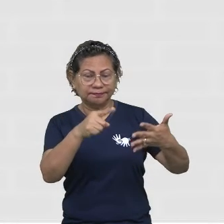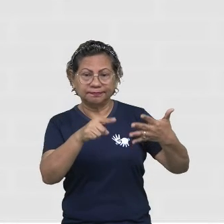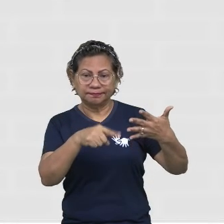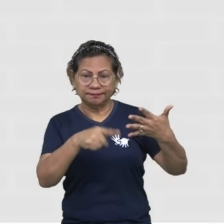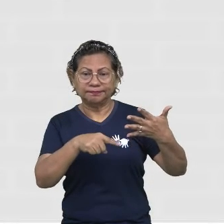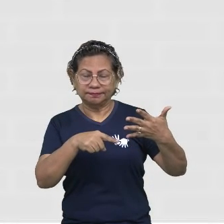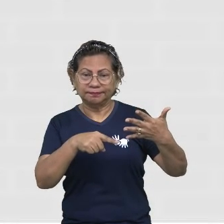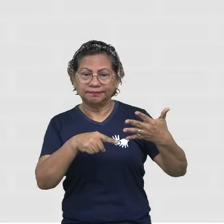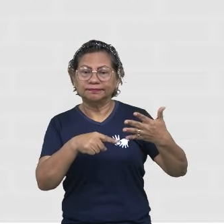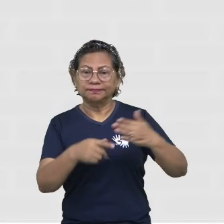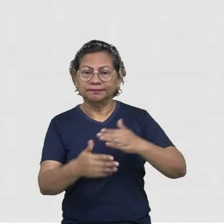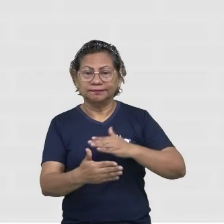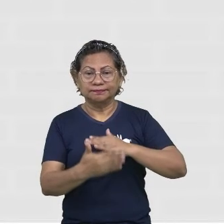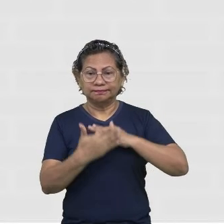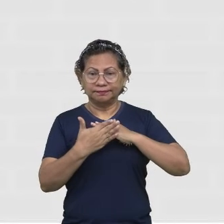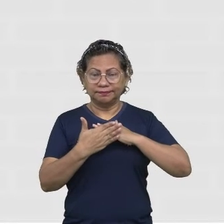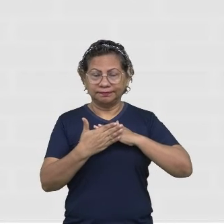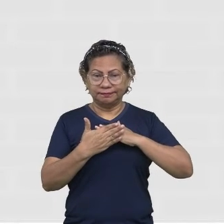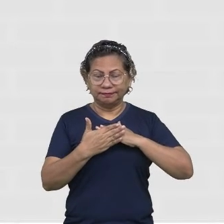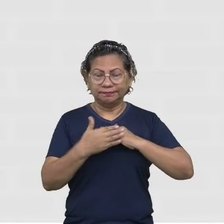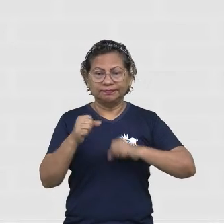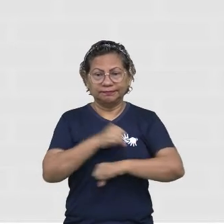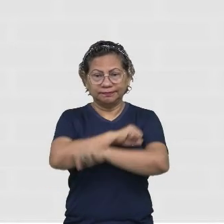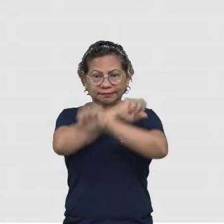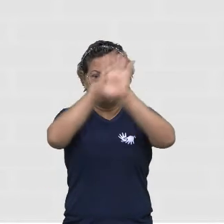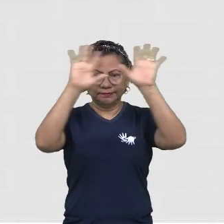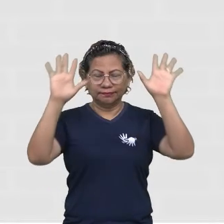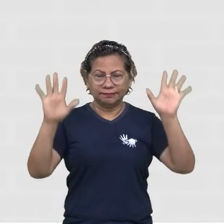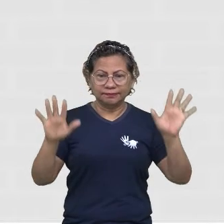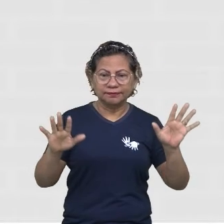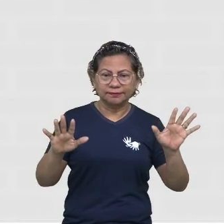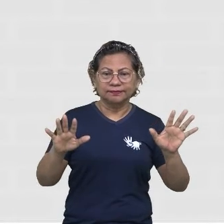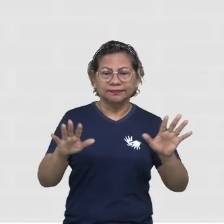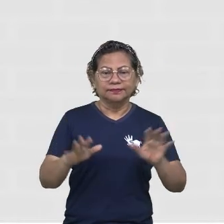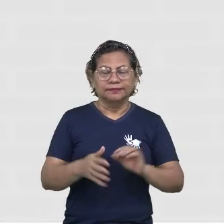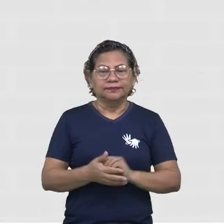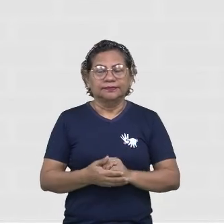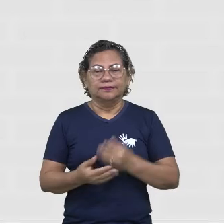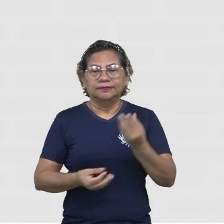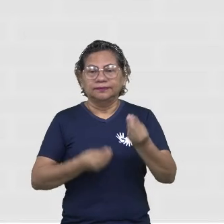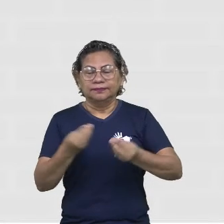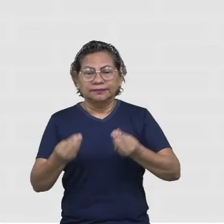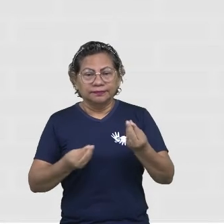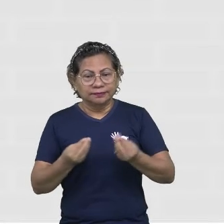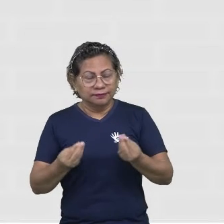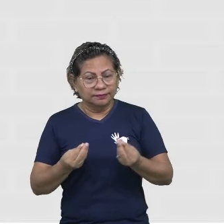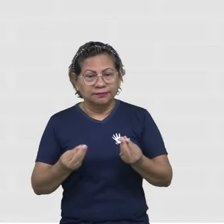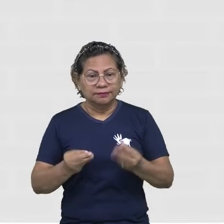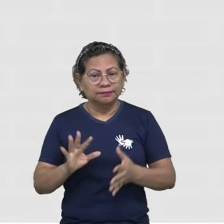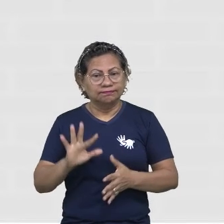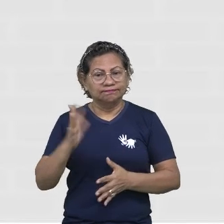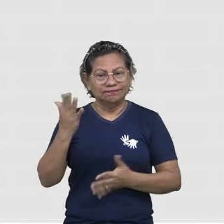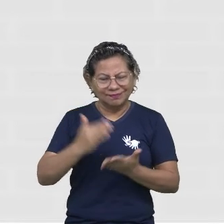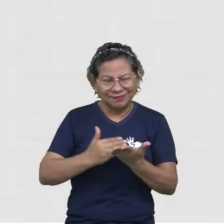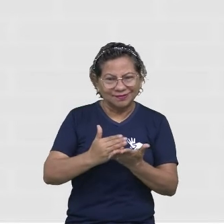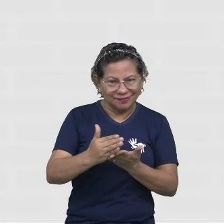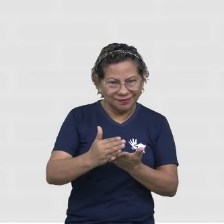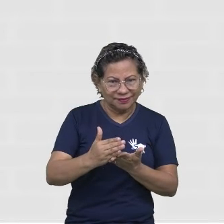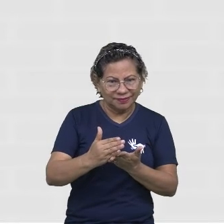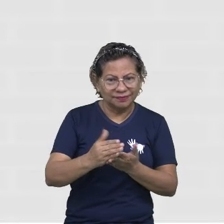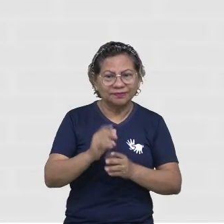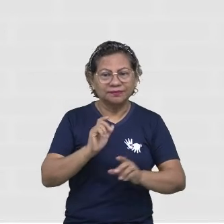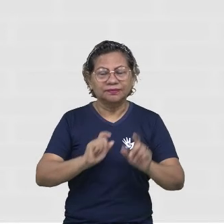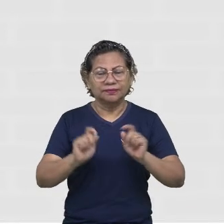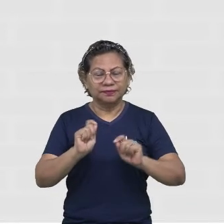ajudar a elaborar, a clarear, a ver com outros olhos aquilo que nós falamos no começo? a tirar